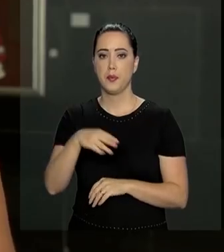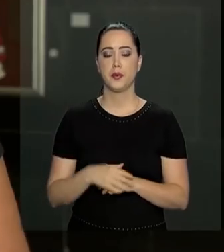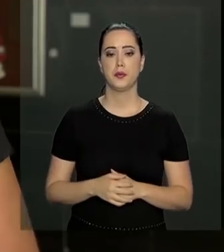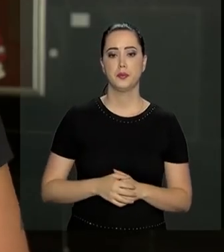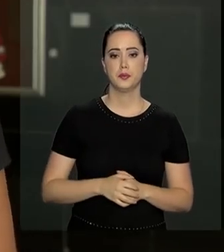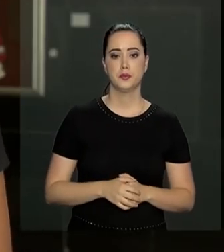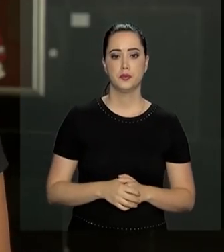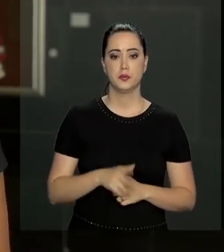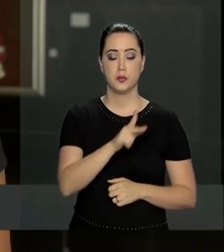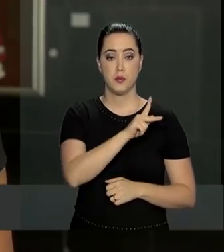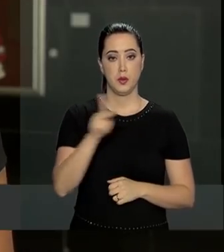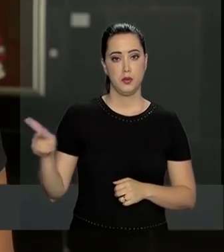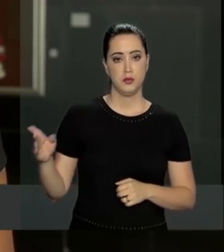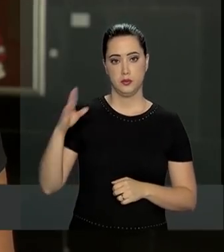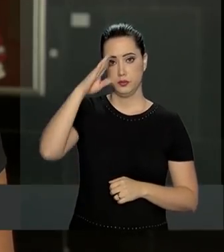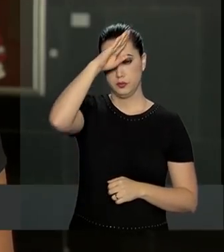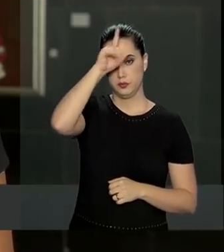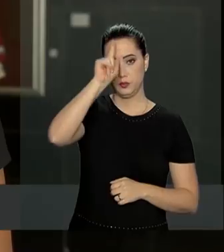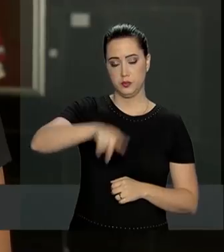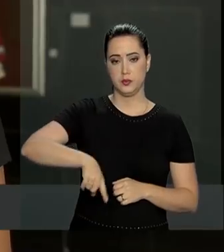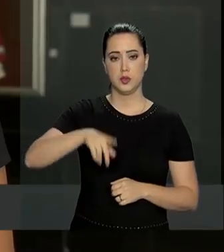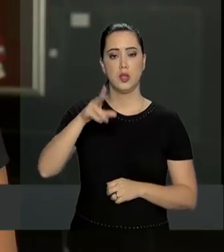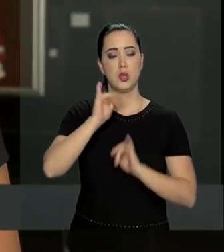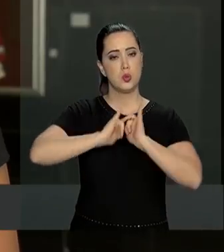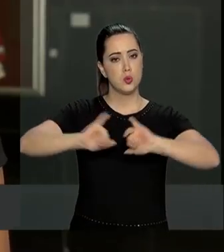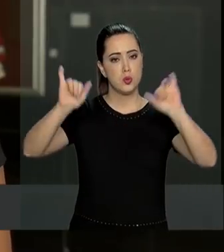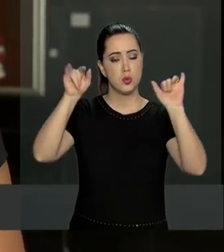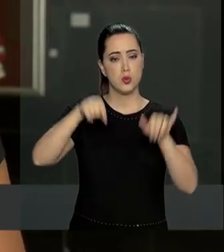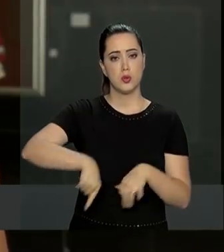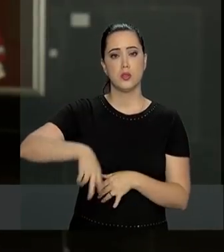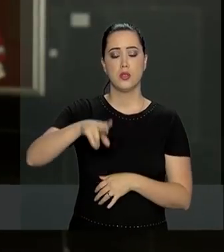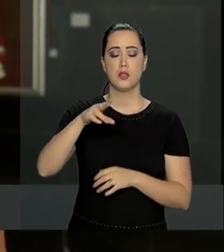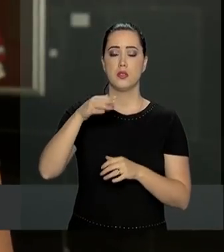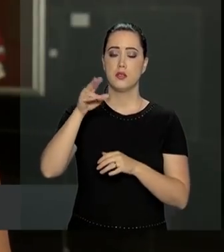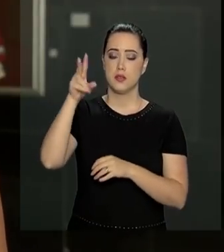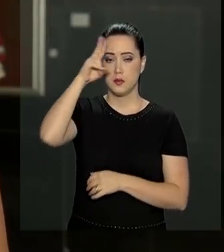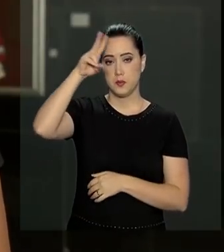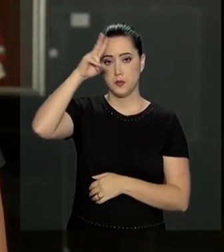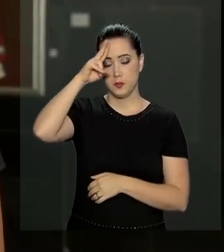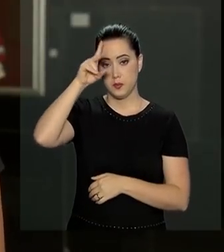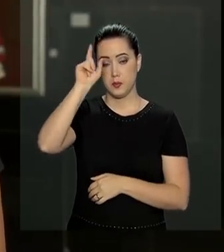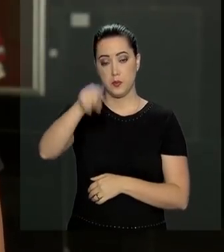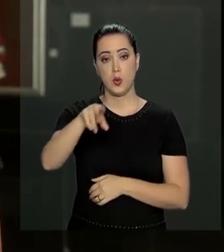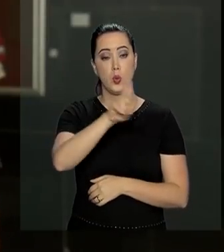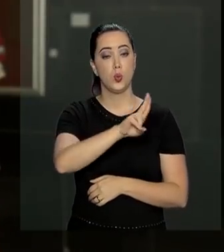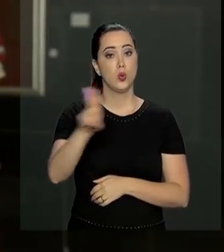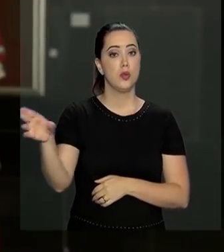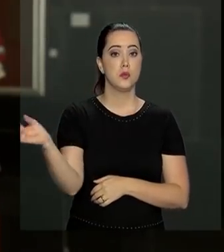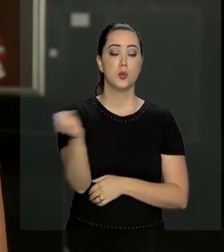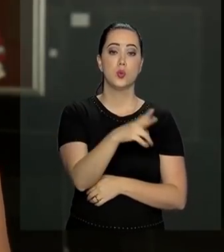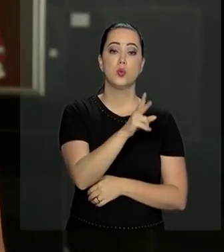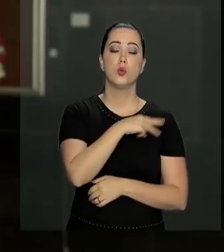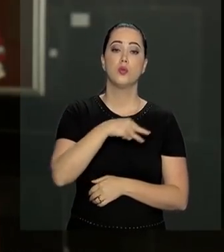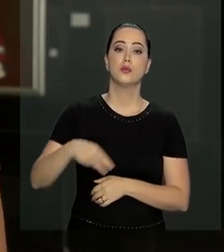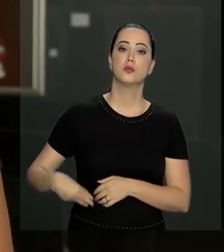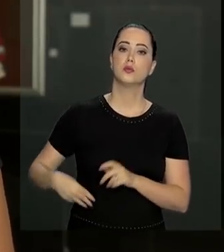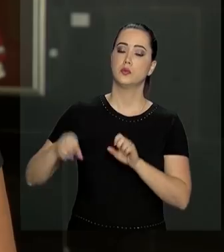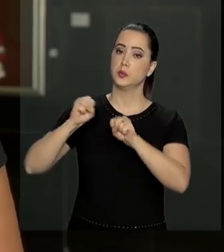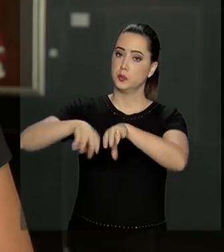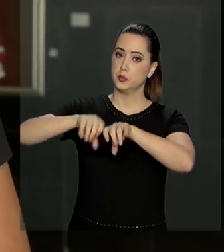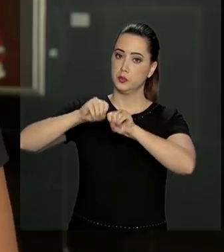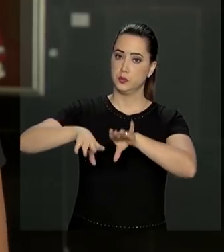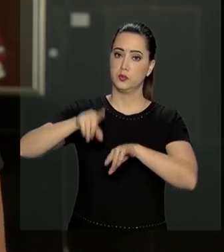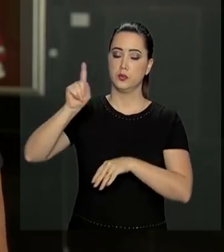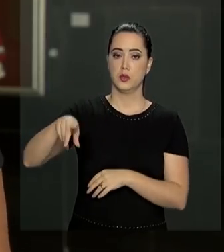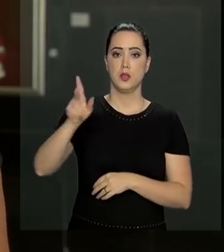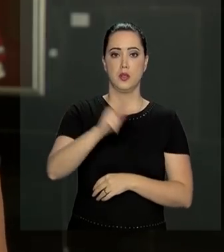O presidente Jair Bolsonaro anunciou nesta segunda-feira pelas redes sociais o nome do novo ministro da educação.